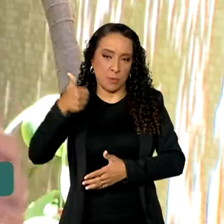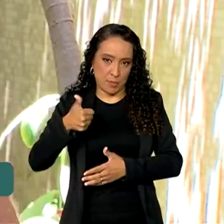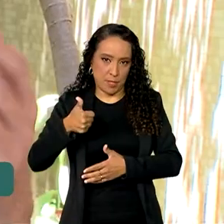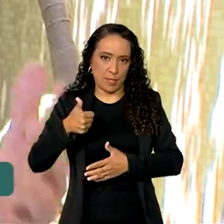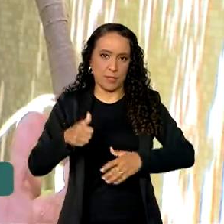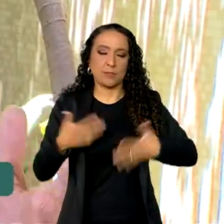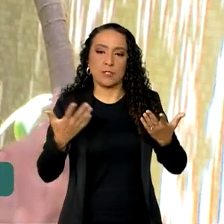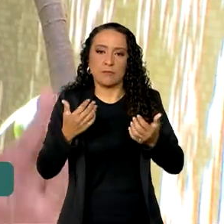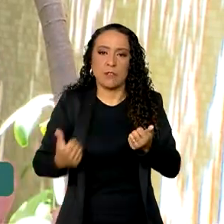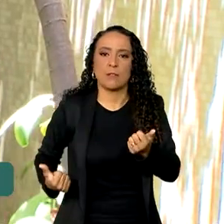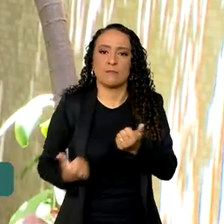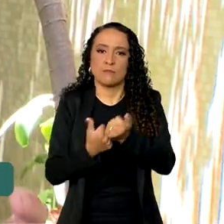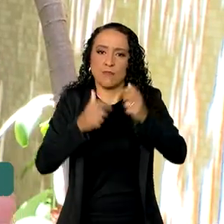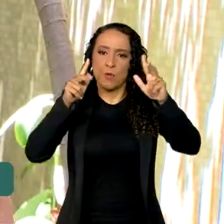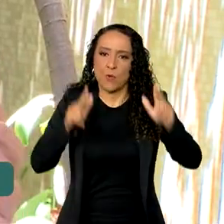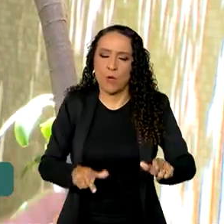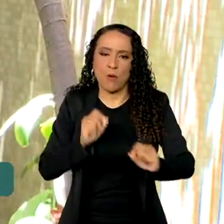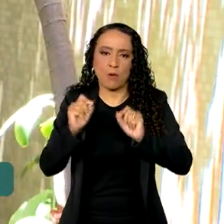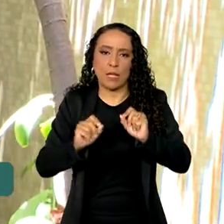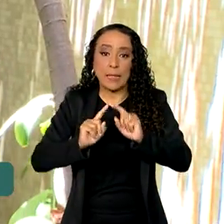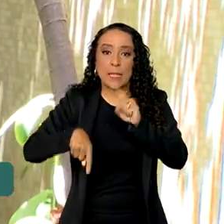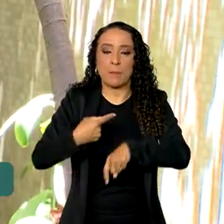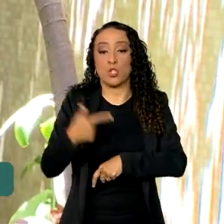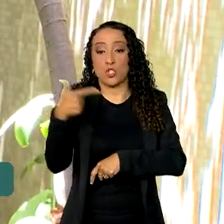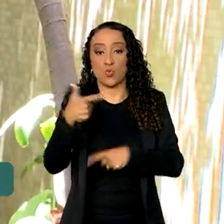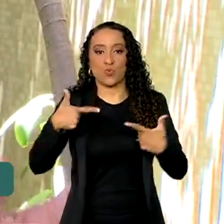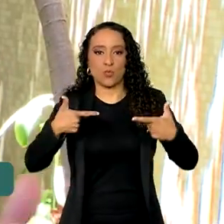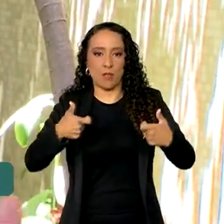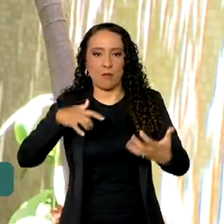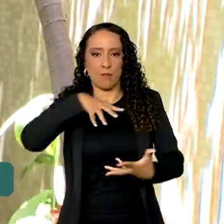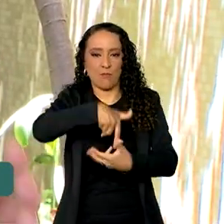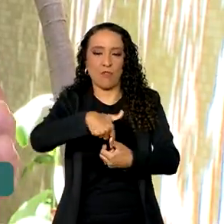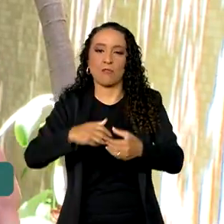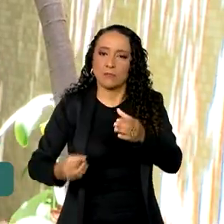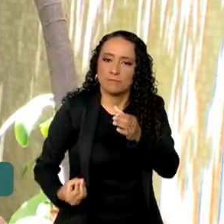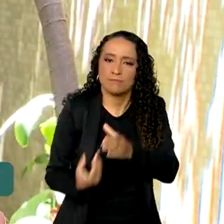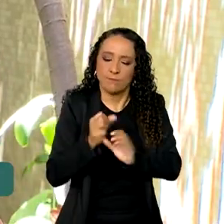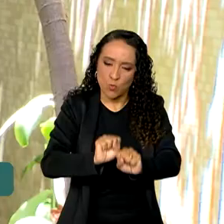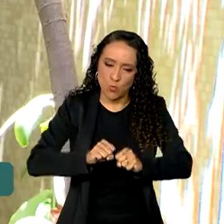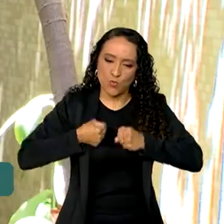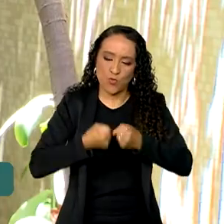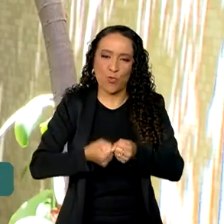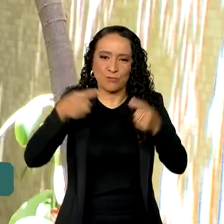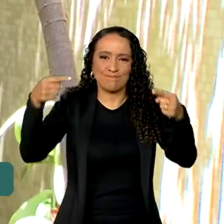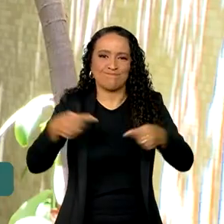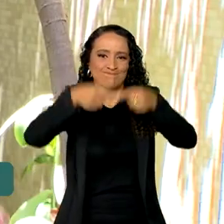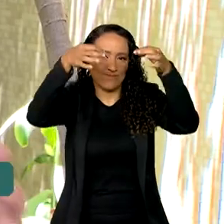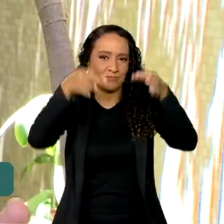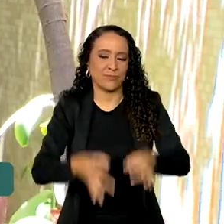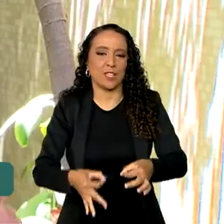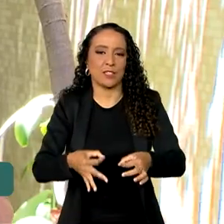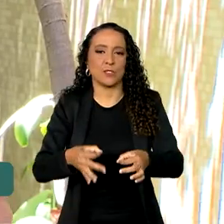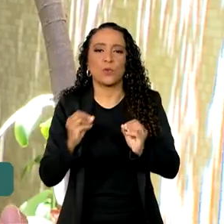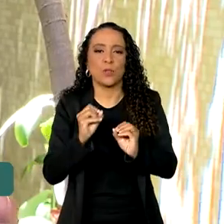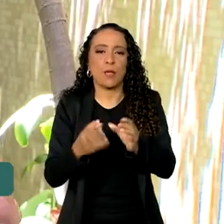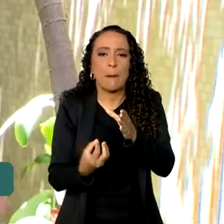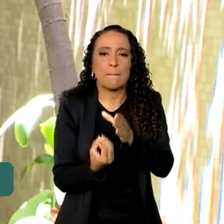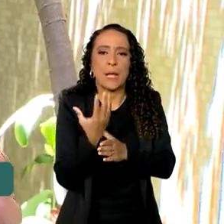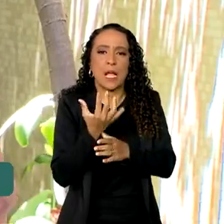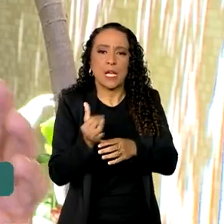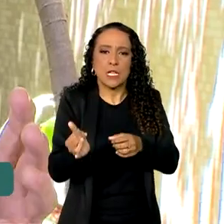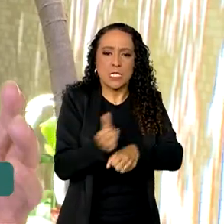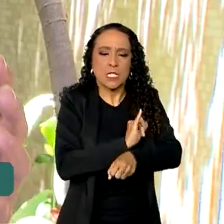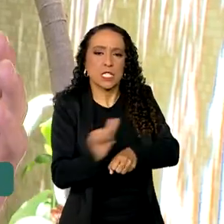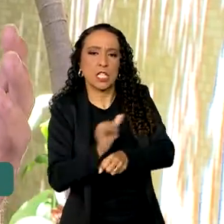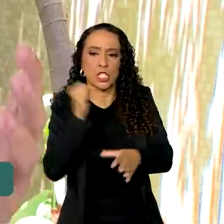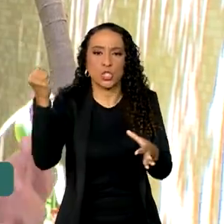Mundial. Um impulso semelhante ocorre após a Segunda Guerra Mundial e dessa vez um esforço bem sucedido de estabelecer um mecanismo de